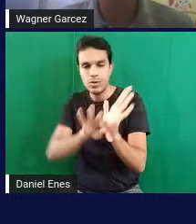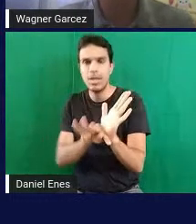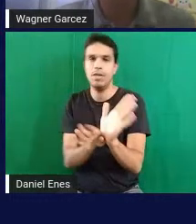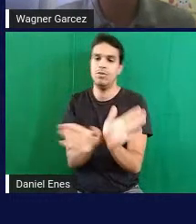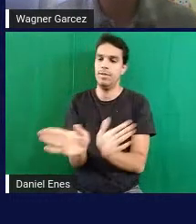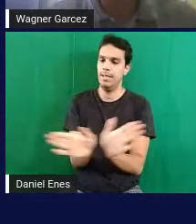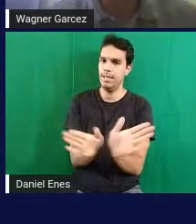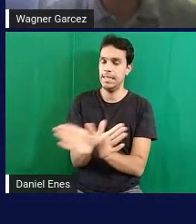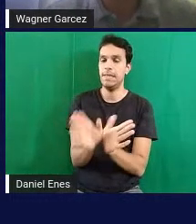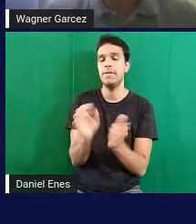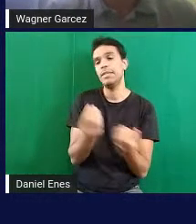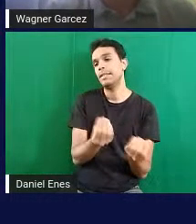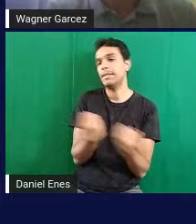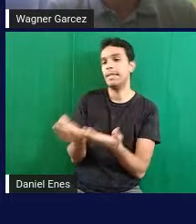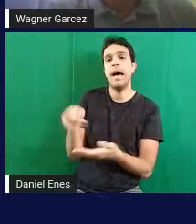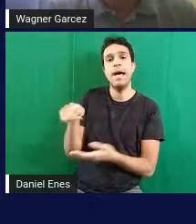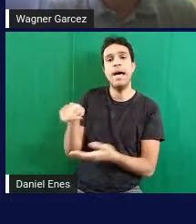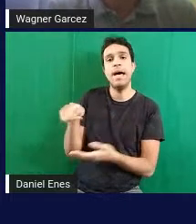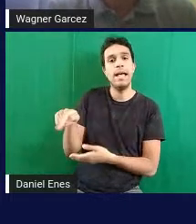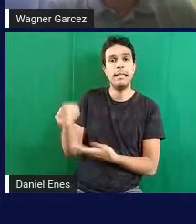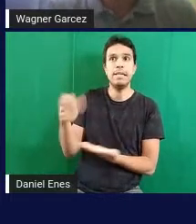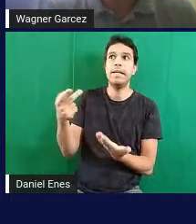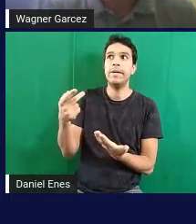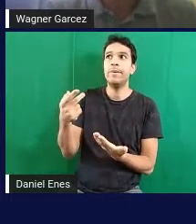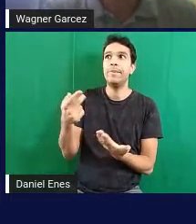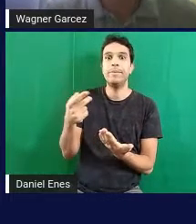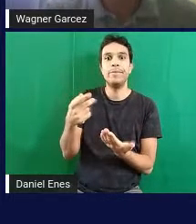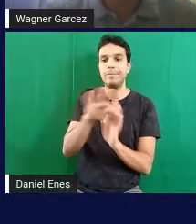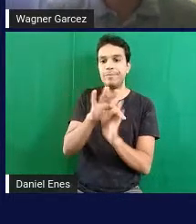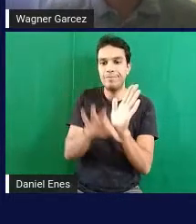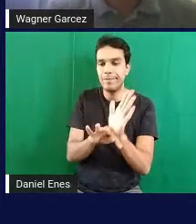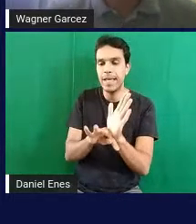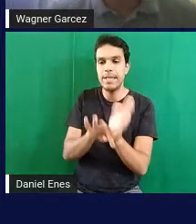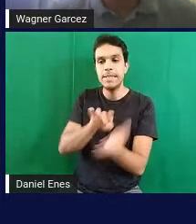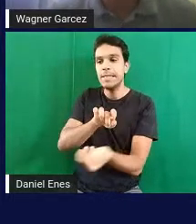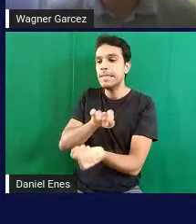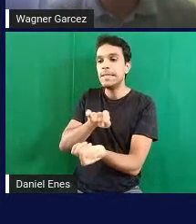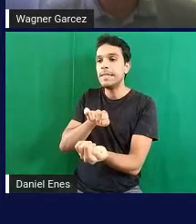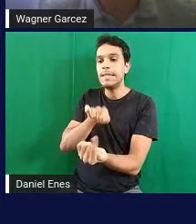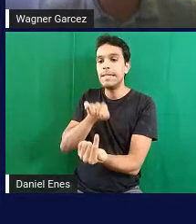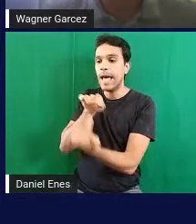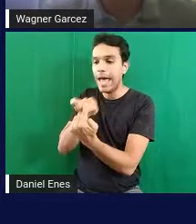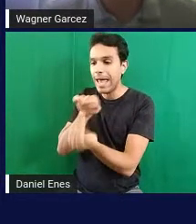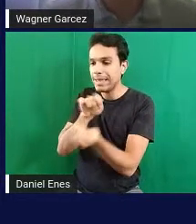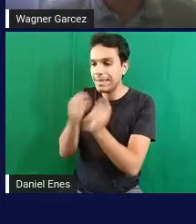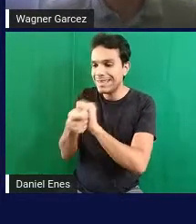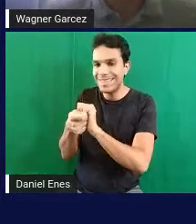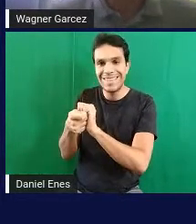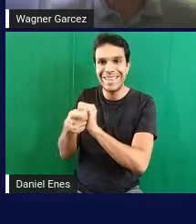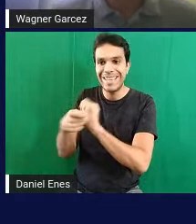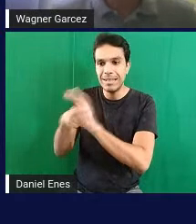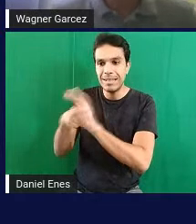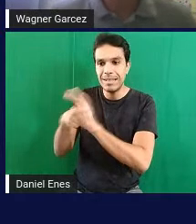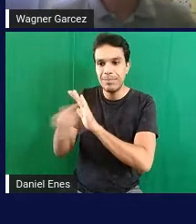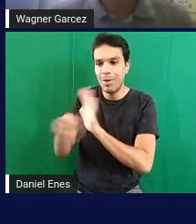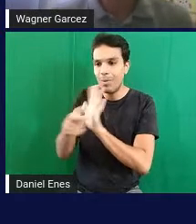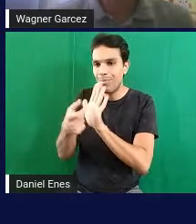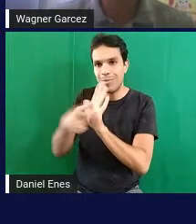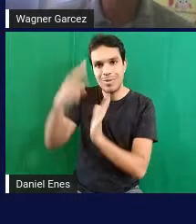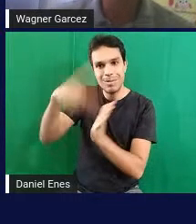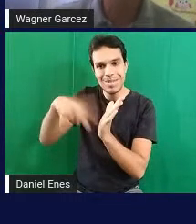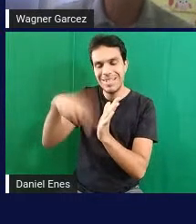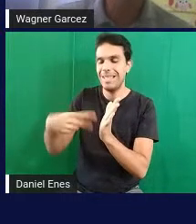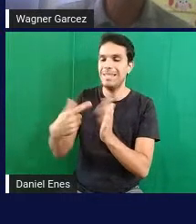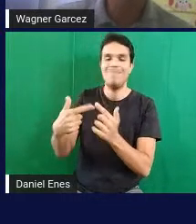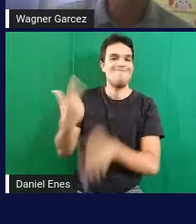entregar para uma pessoa um arquivo de texto que não esteja num formato que seja acessível para o leitor de tela. Da mesma forma que não adianta ele